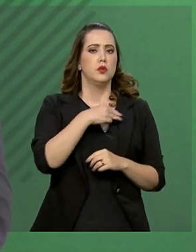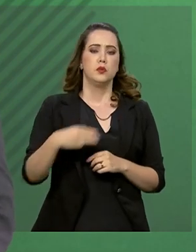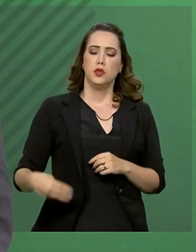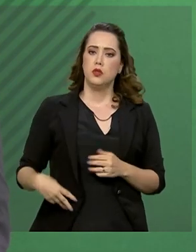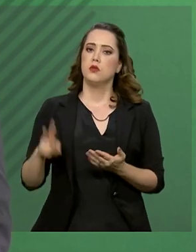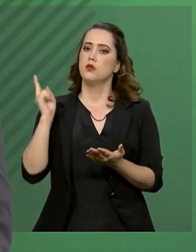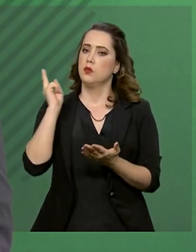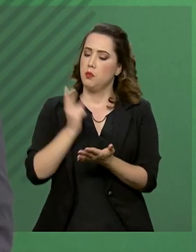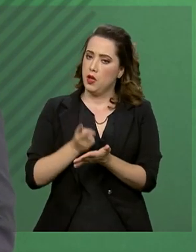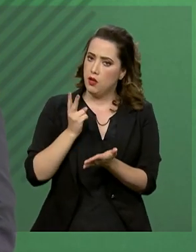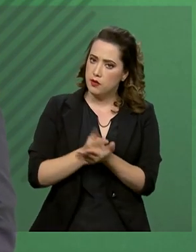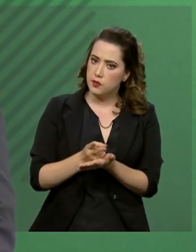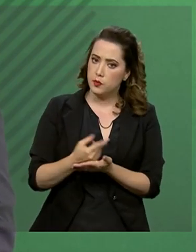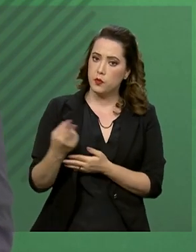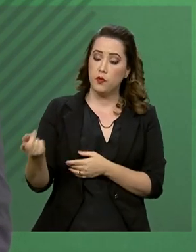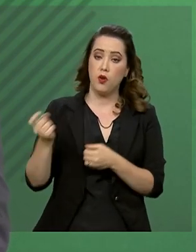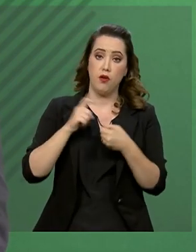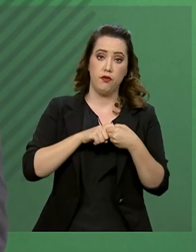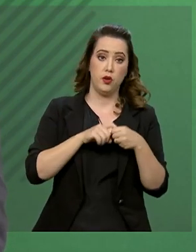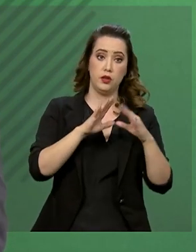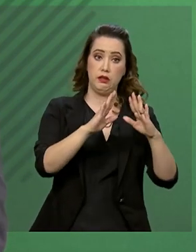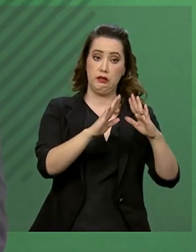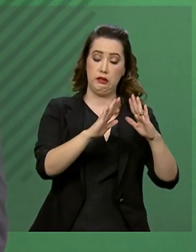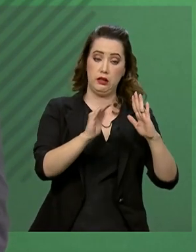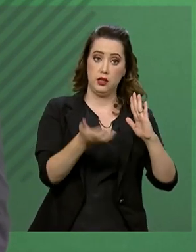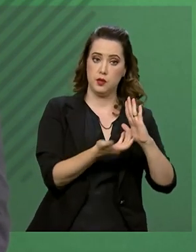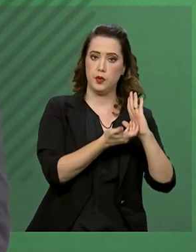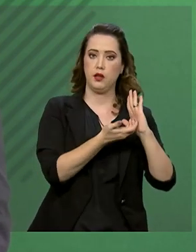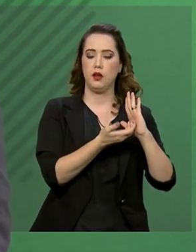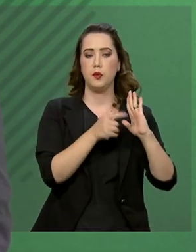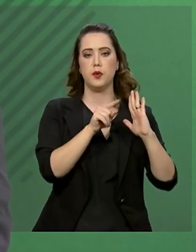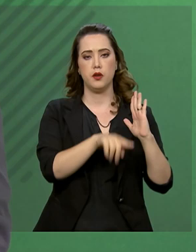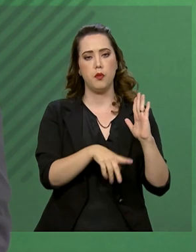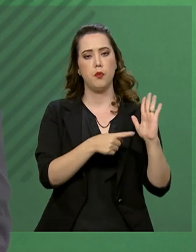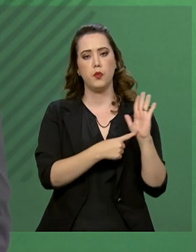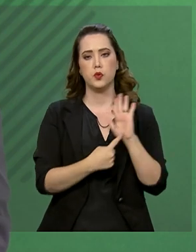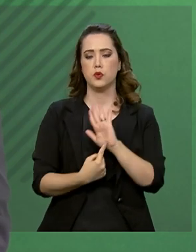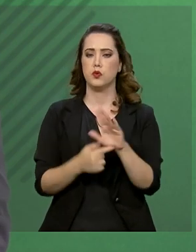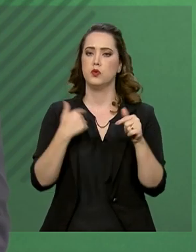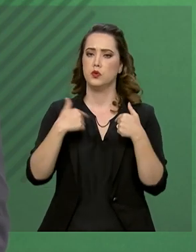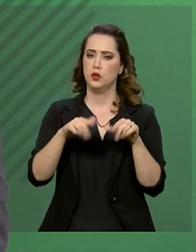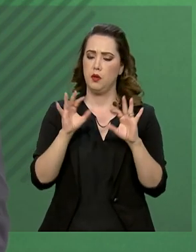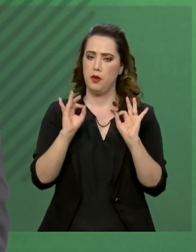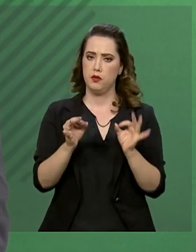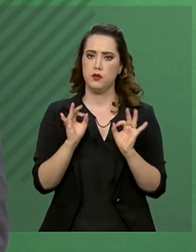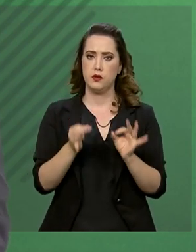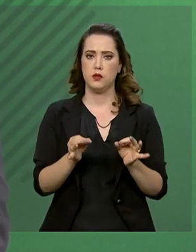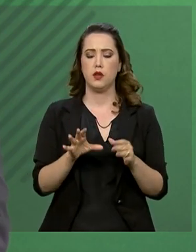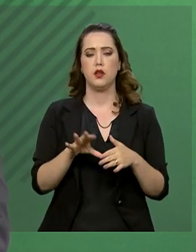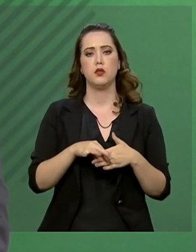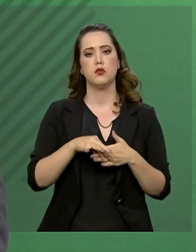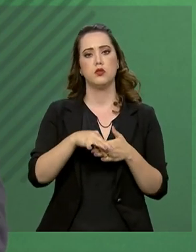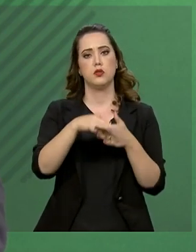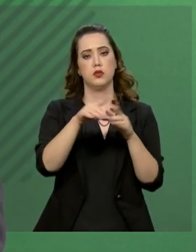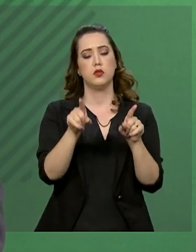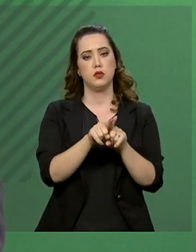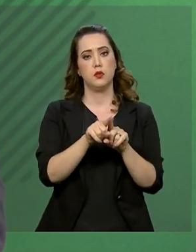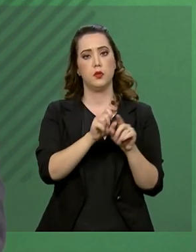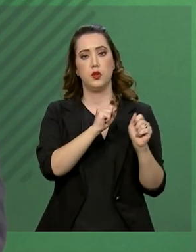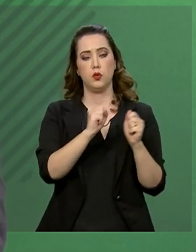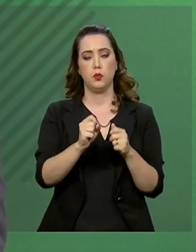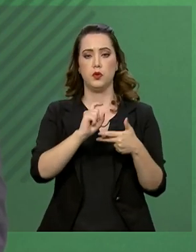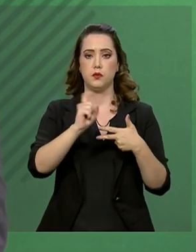inclusive com o retorno deles à casa, se mostrou efetivo o trabalho de coordeneração também do Poder Executivo.